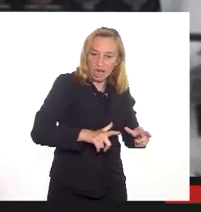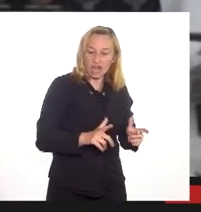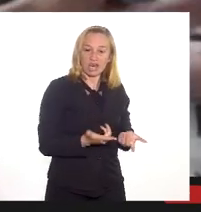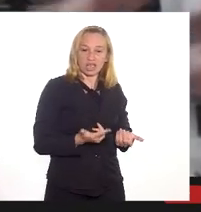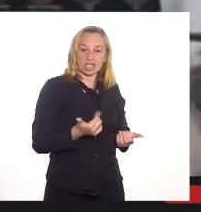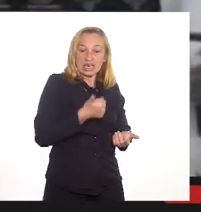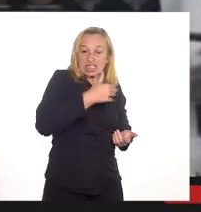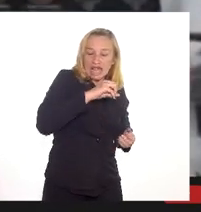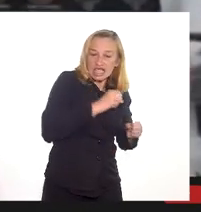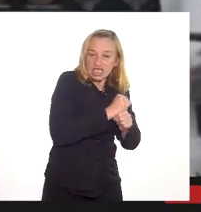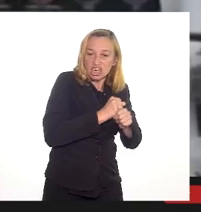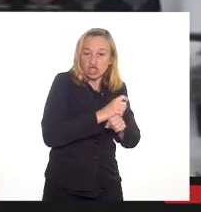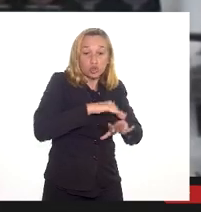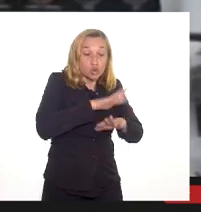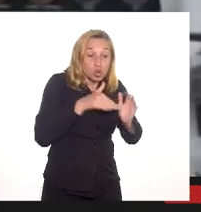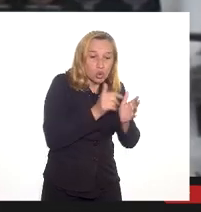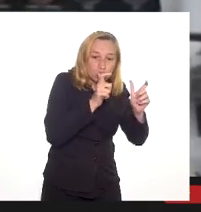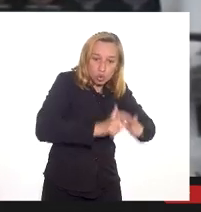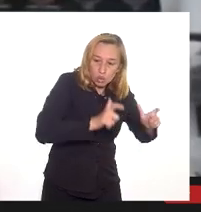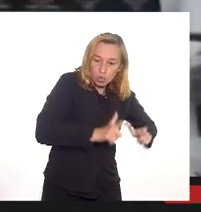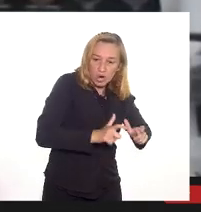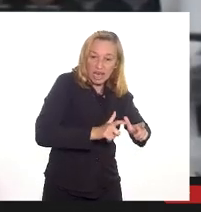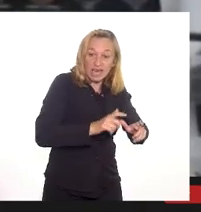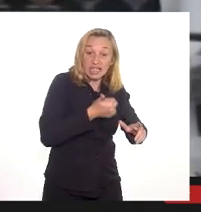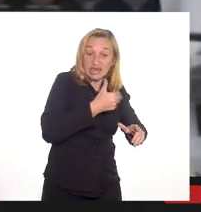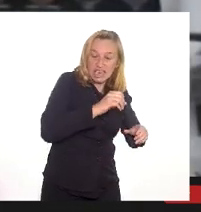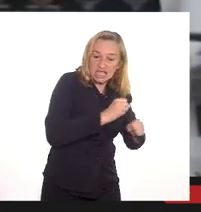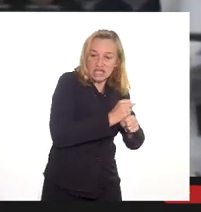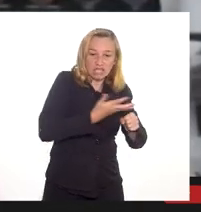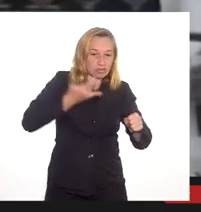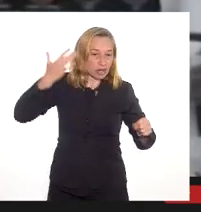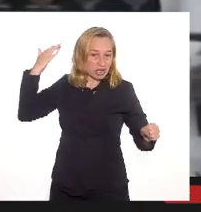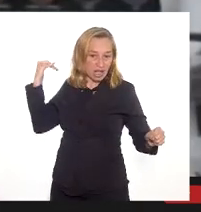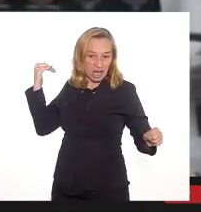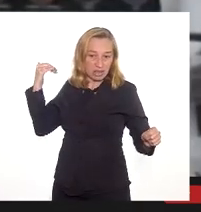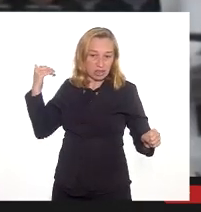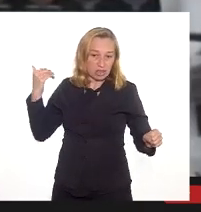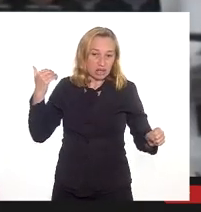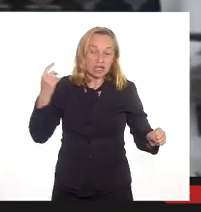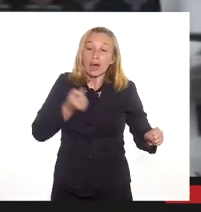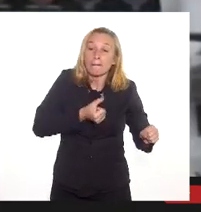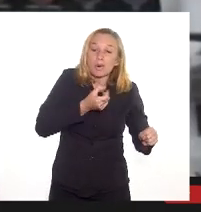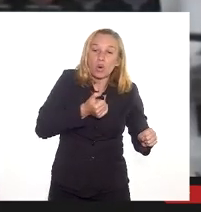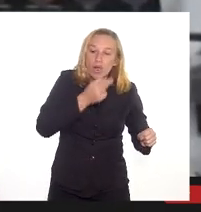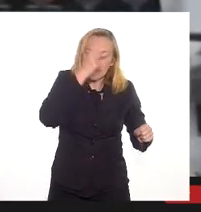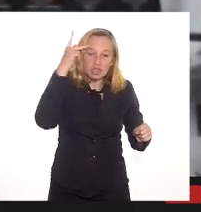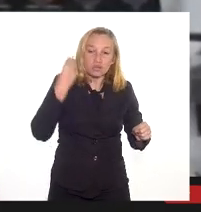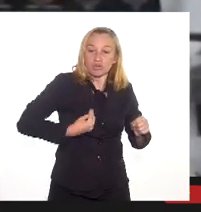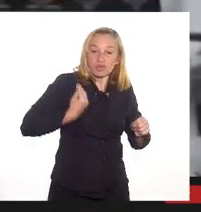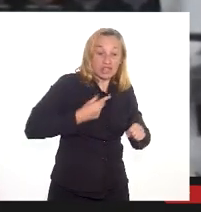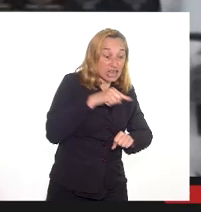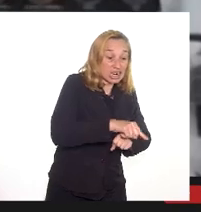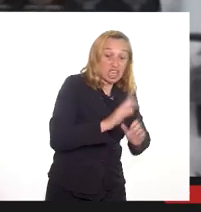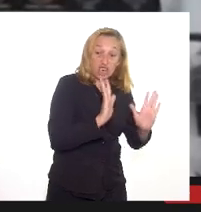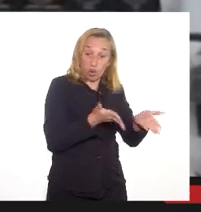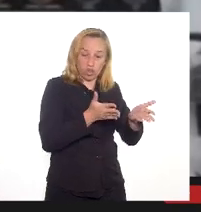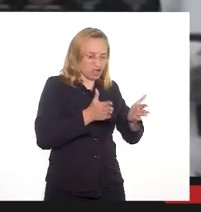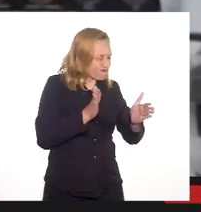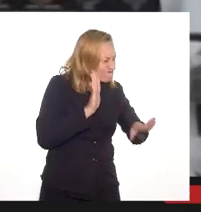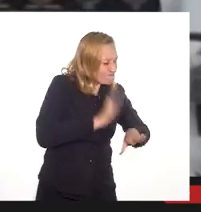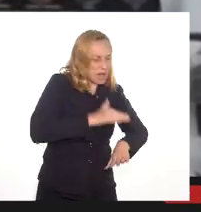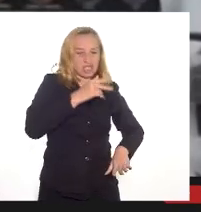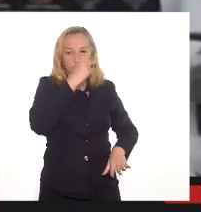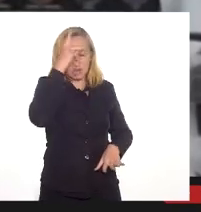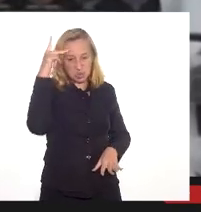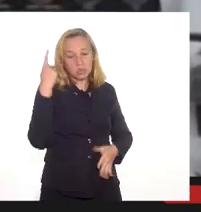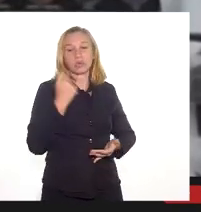todo aquele entorno, a gente vai ver que há 10 anos atrás a gente não tinha quase ocupação e hoje aquela área está 100% adensada. Essa região do Campo